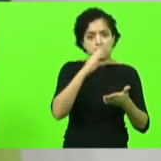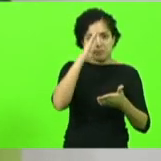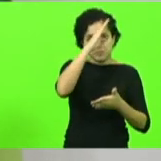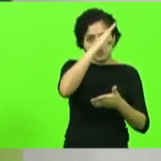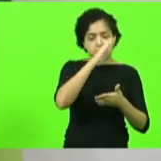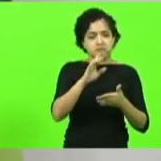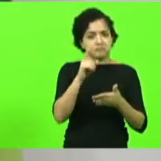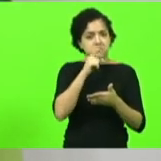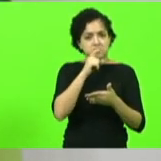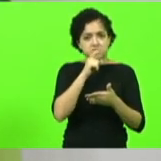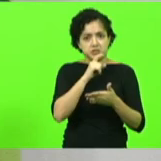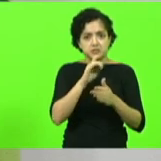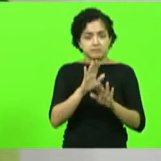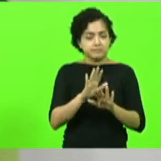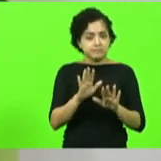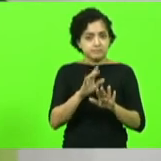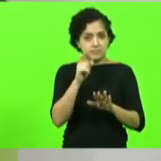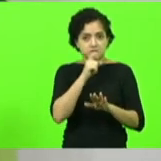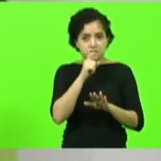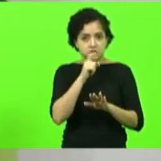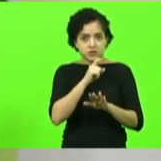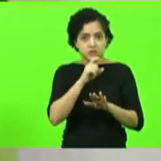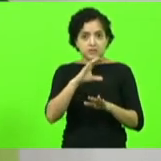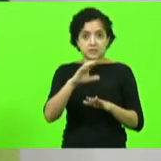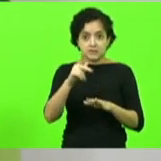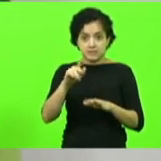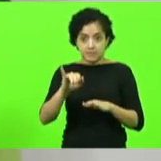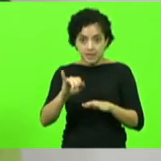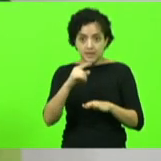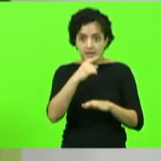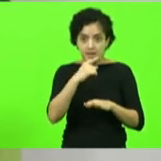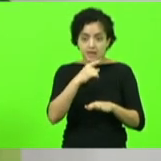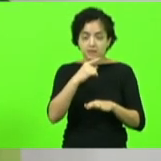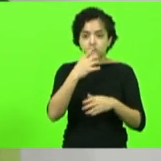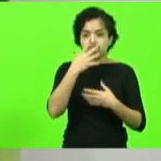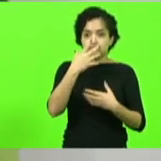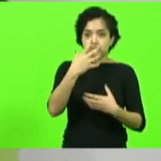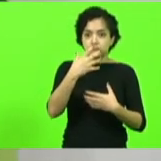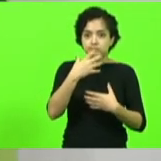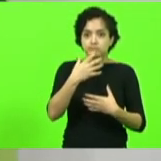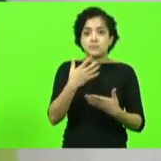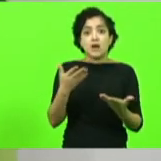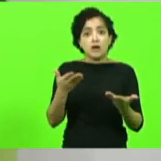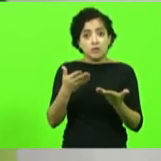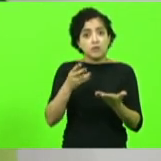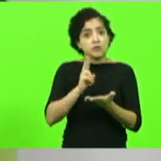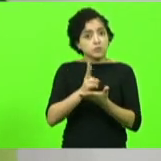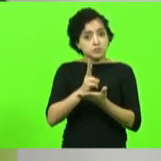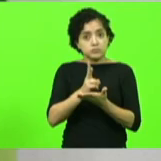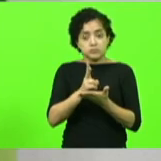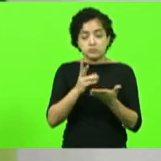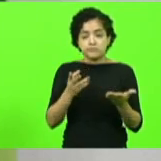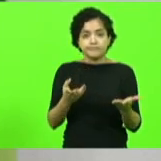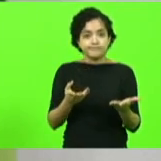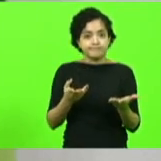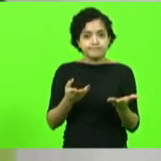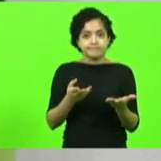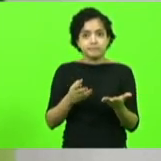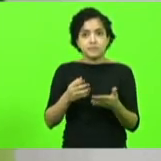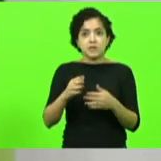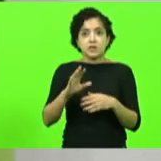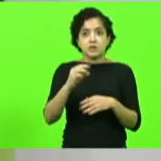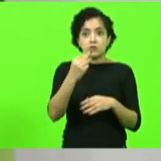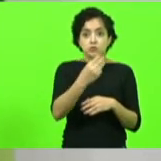mentiu mentiu na CPI dos respiradores e agora o governo continua mentindo na recuperação dos 34